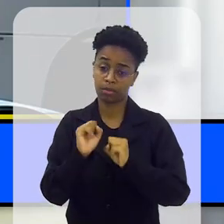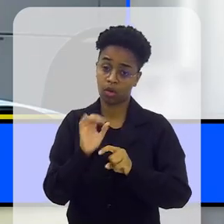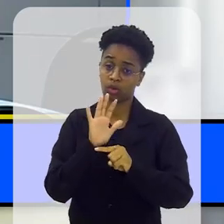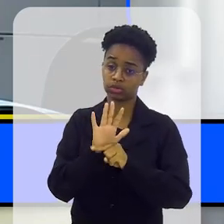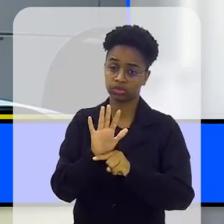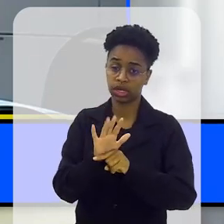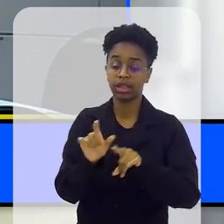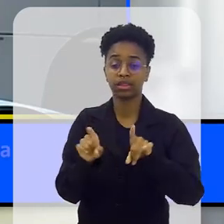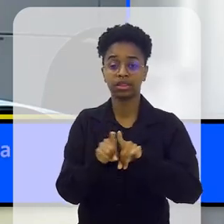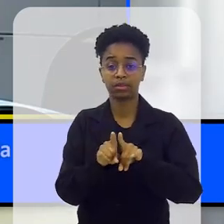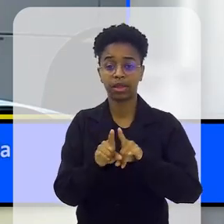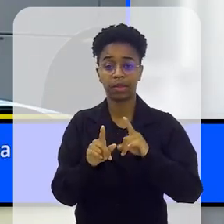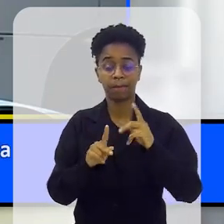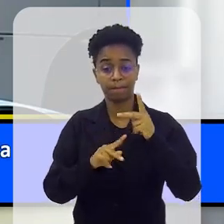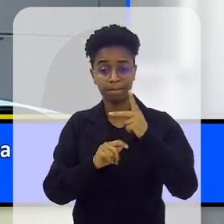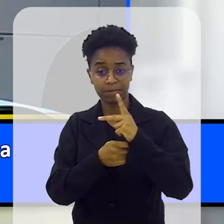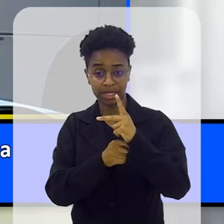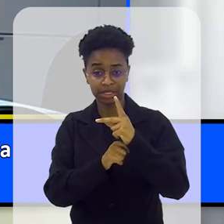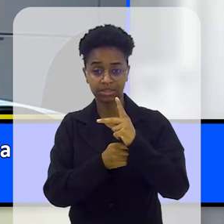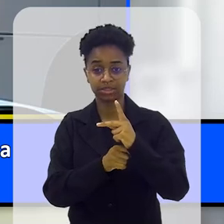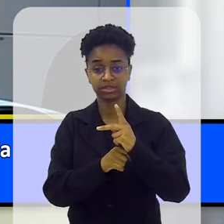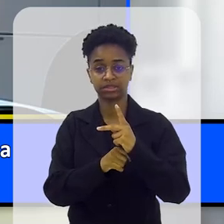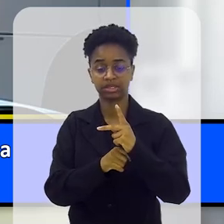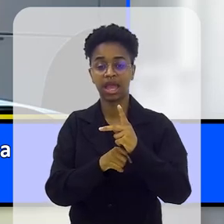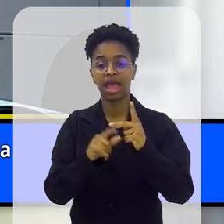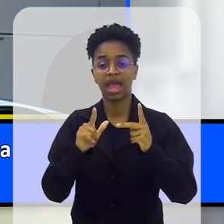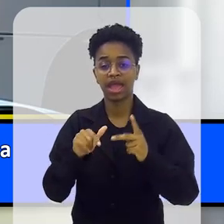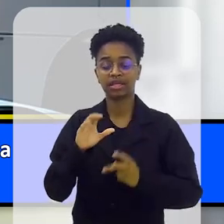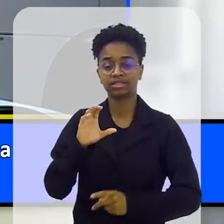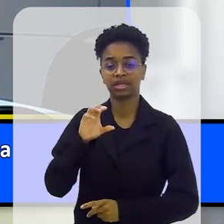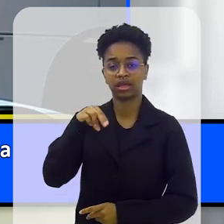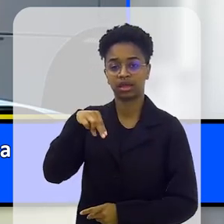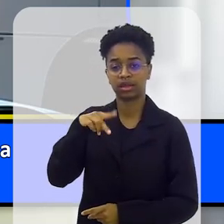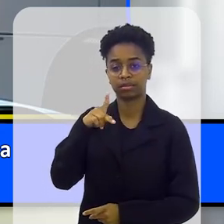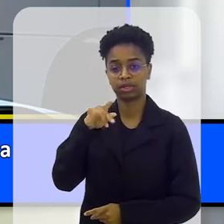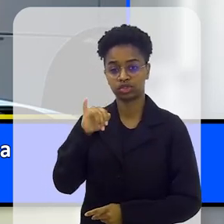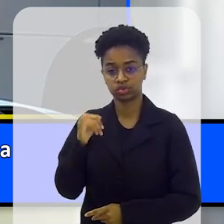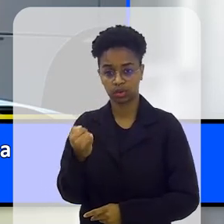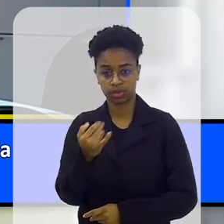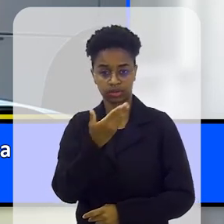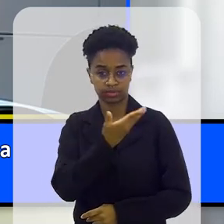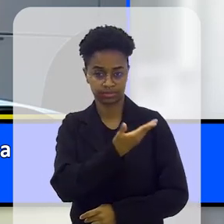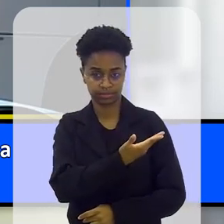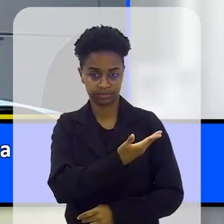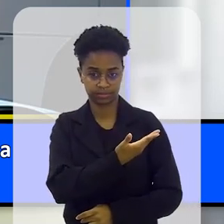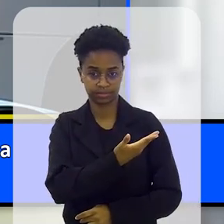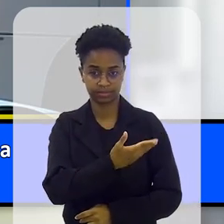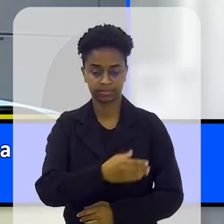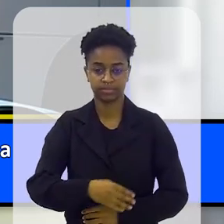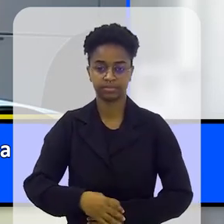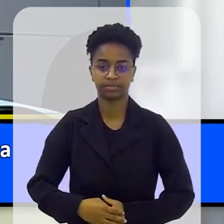voluntário, como pode ajudar, e o nosso Pix, é o nosso CNPJ,